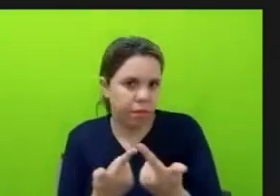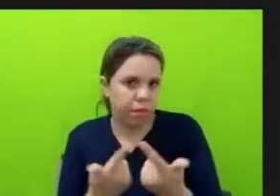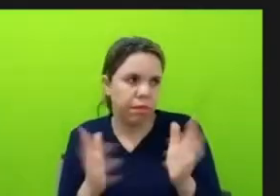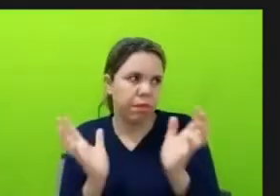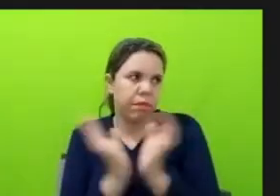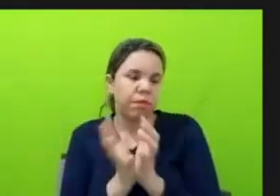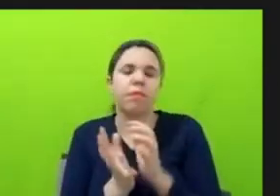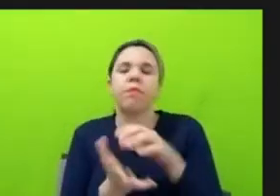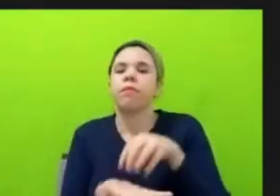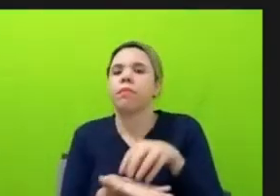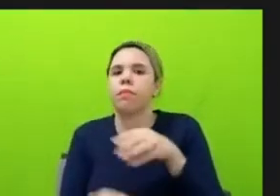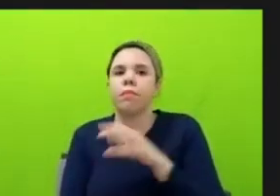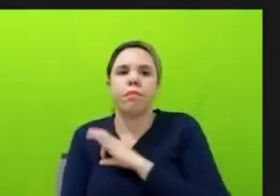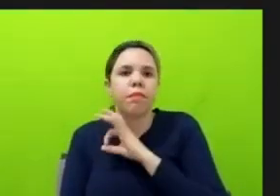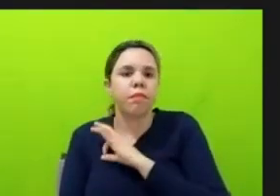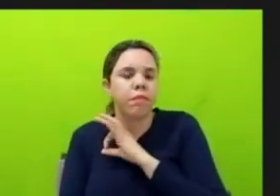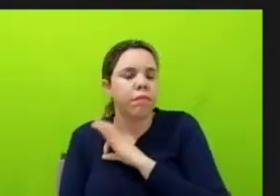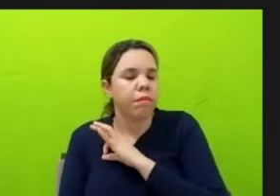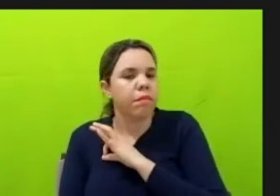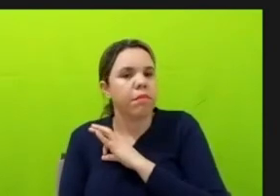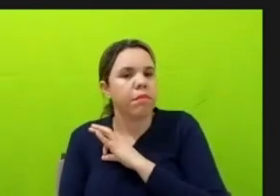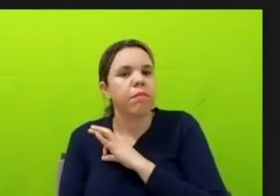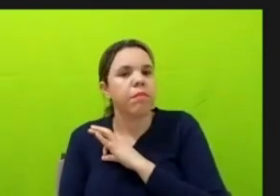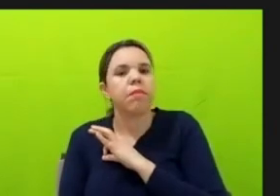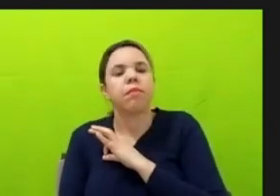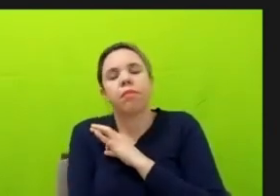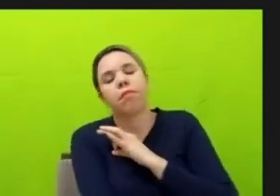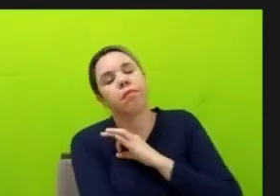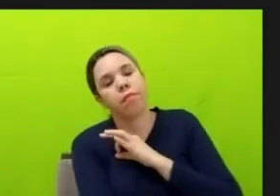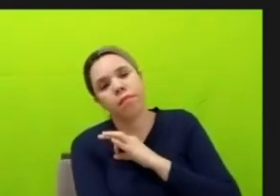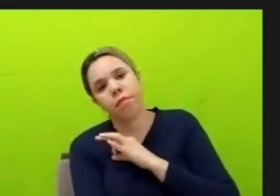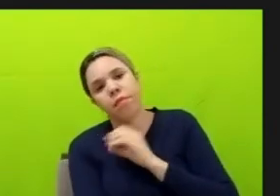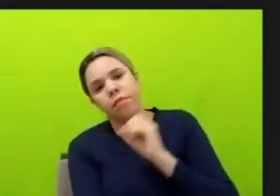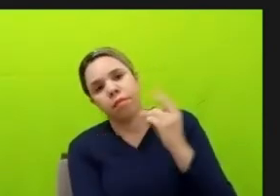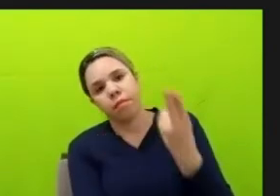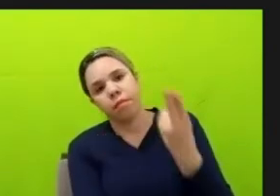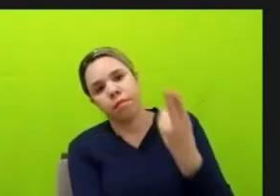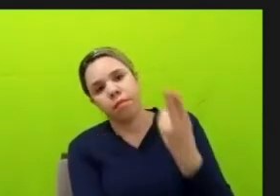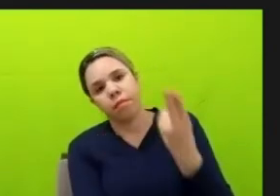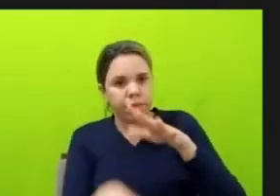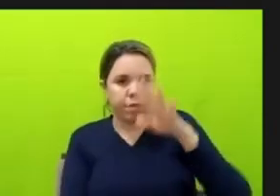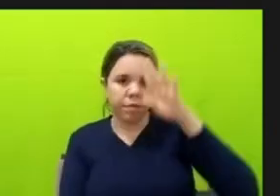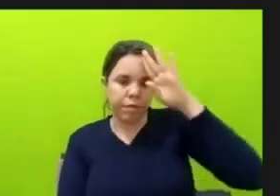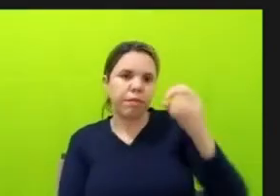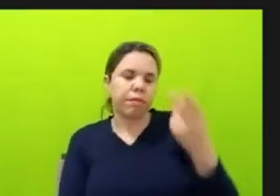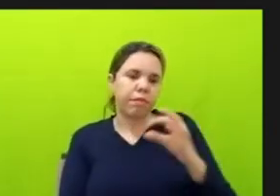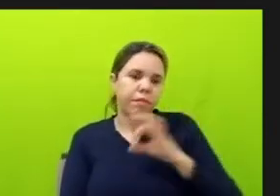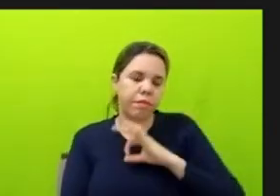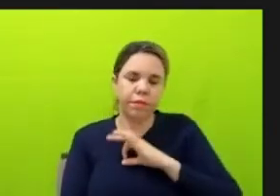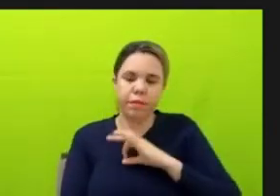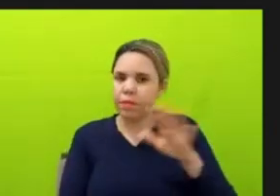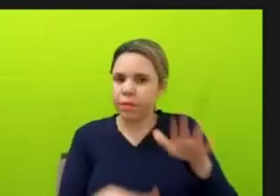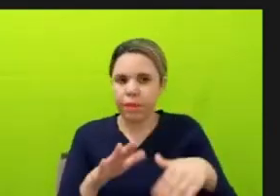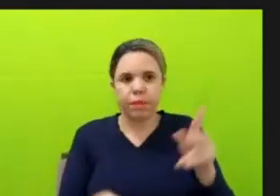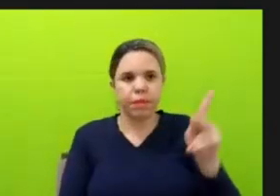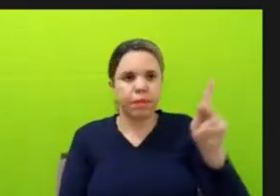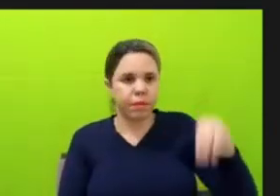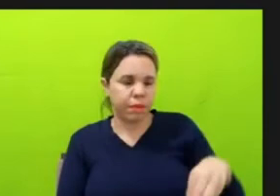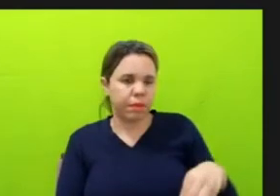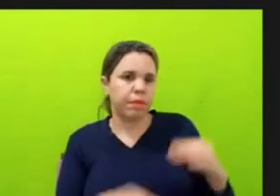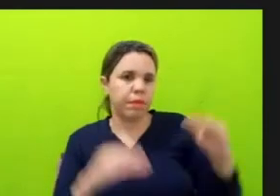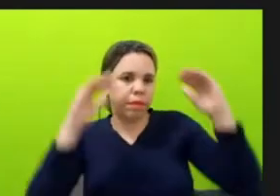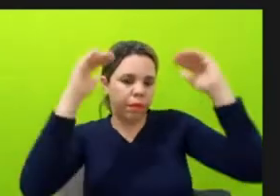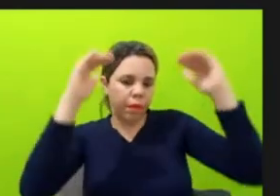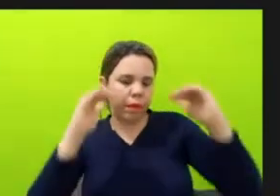ou da área, ou, é, exército, né, ou, então, pessoas da polícia militar, e isso de cima para baixo, né, a gente vem do